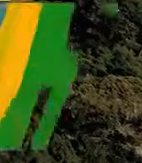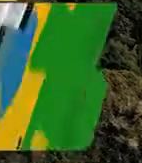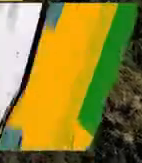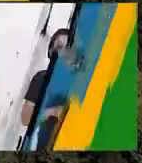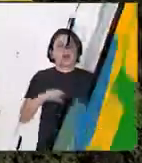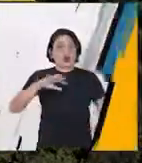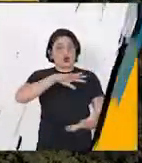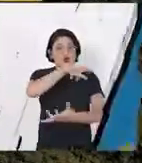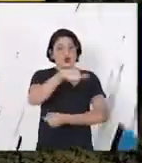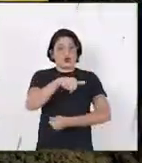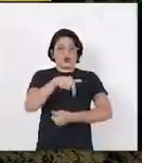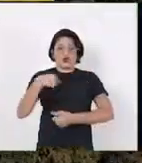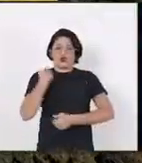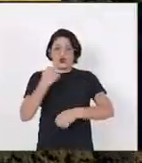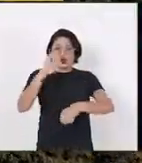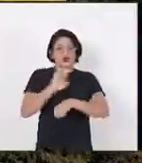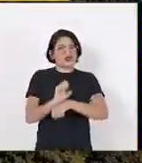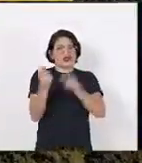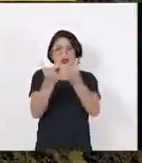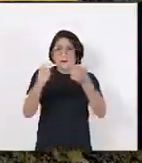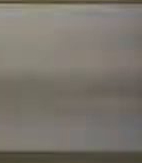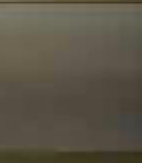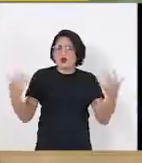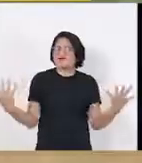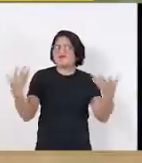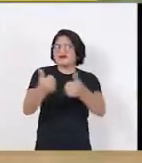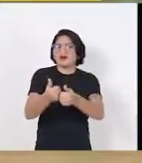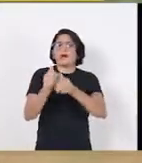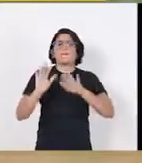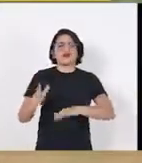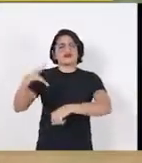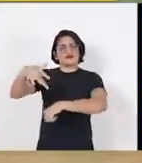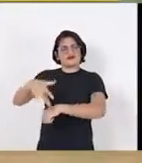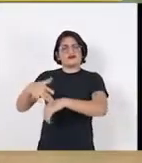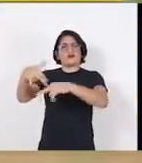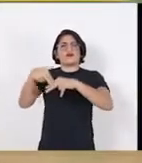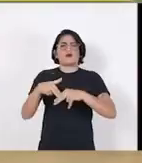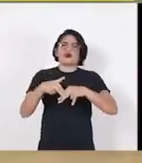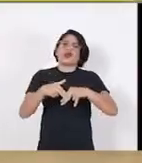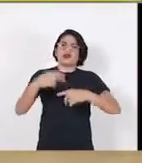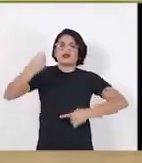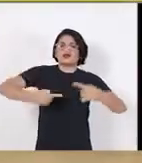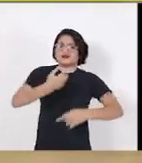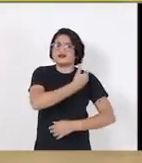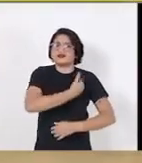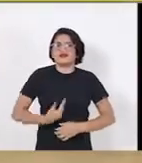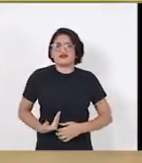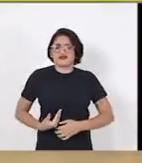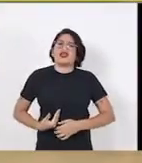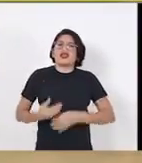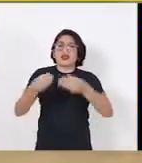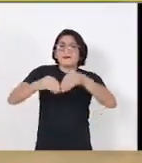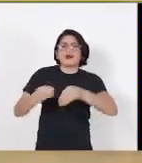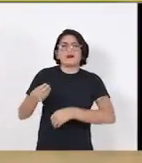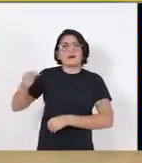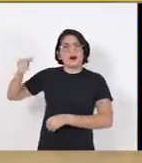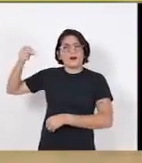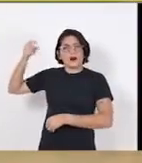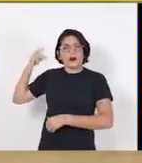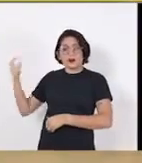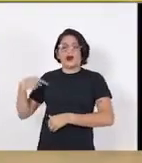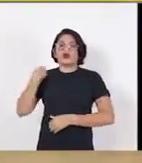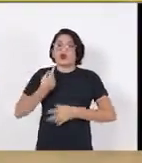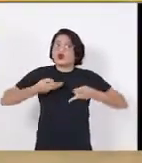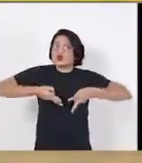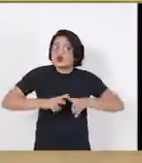O nosso estado é o mais rico do planeta e é um absurdo que por causa das políticas públicas que aprisionam o Amazonas por décadas, a gente